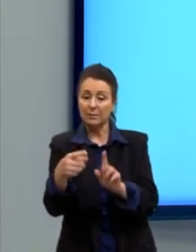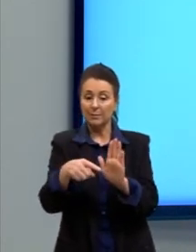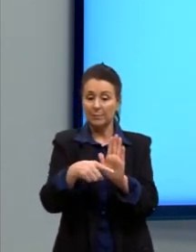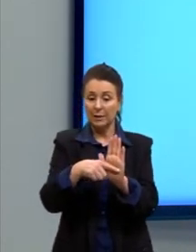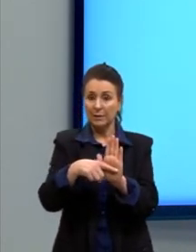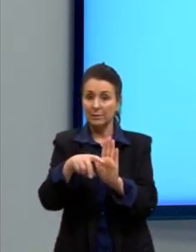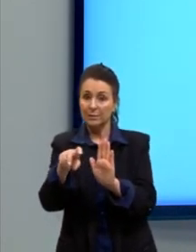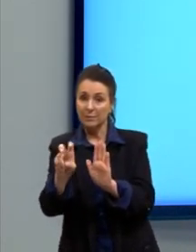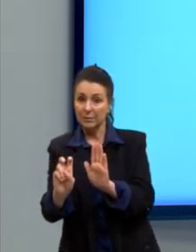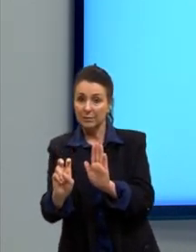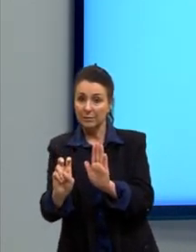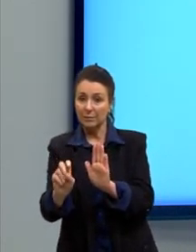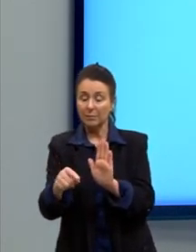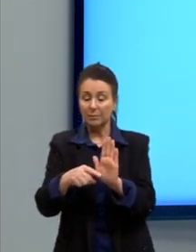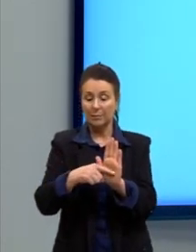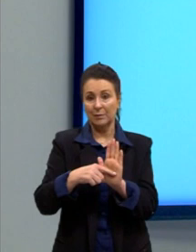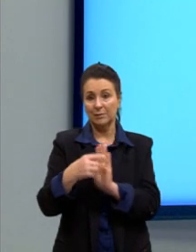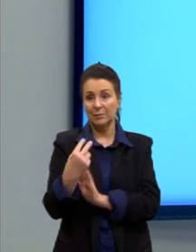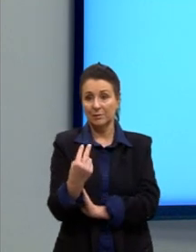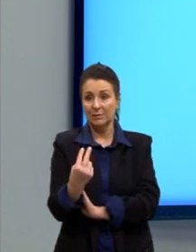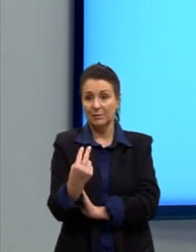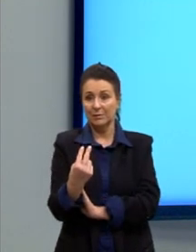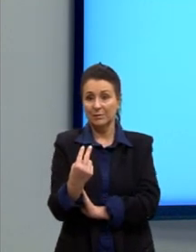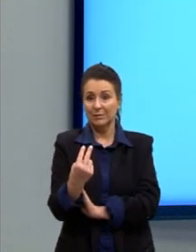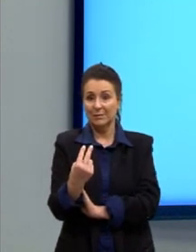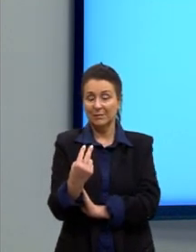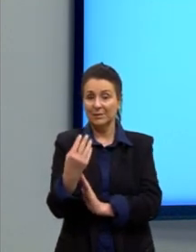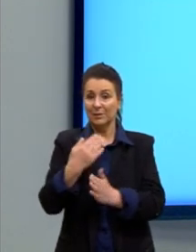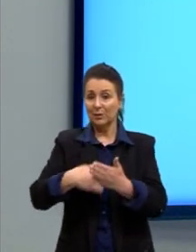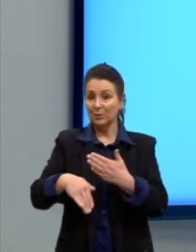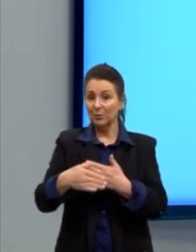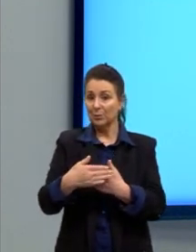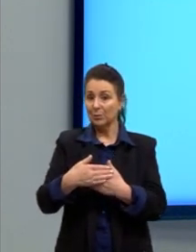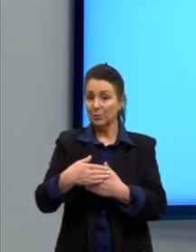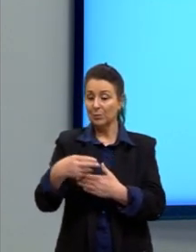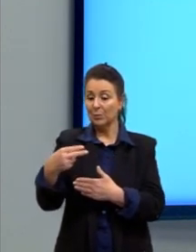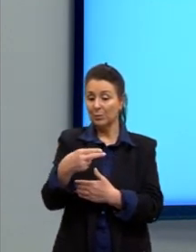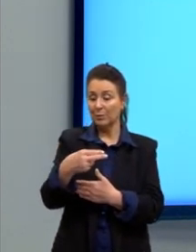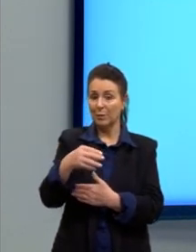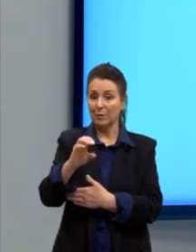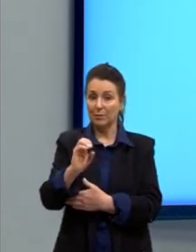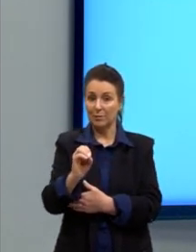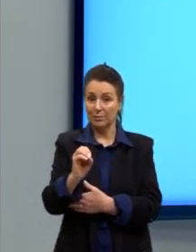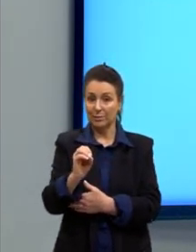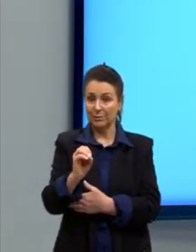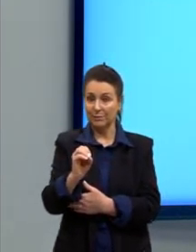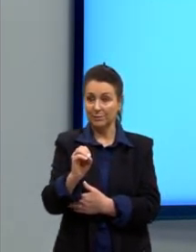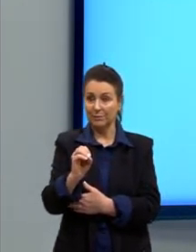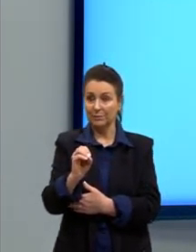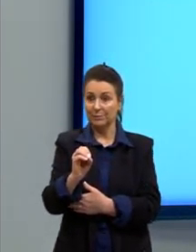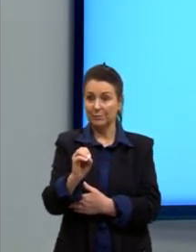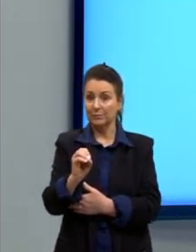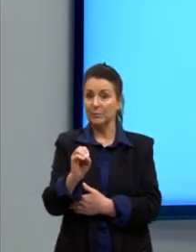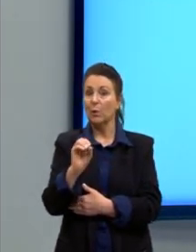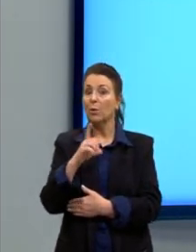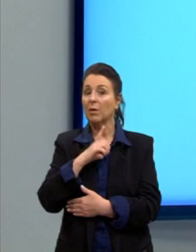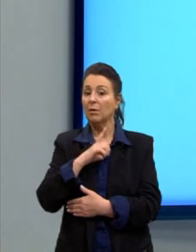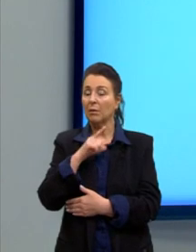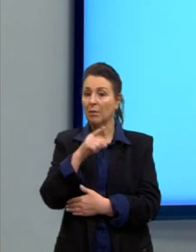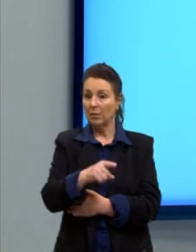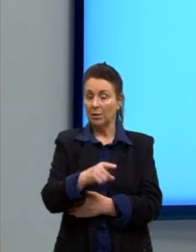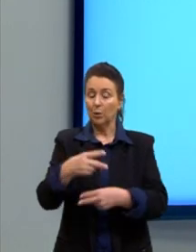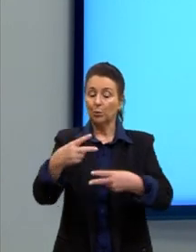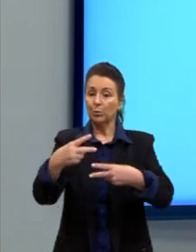resulta em menos 2. Isso tudo, então, igual a zero. O que eu observei? Que os